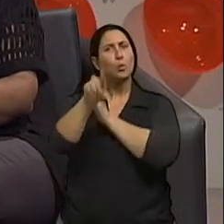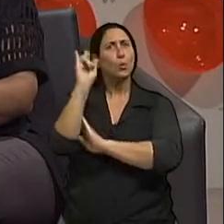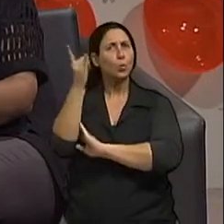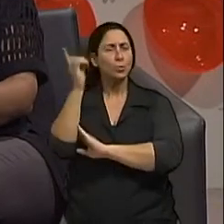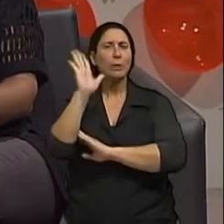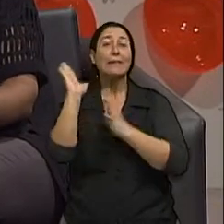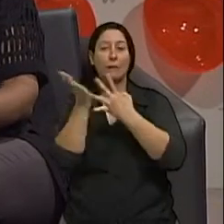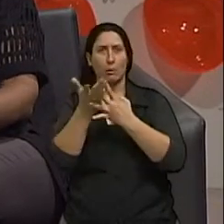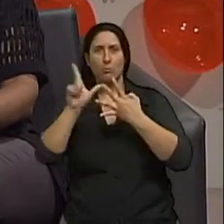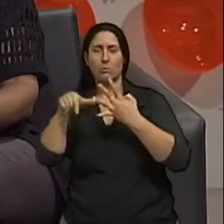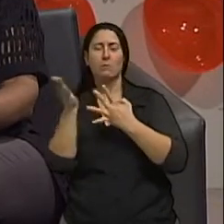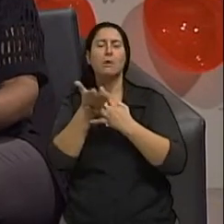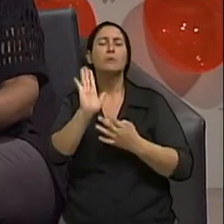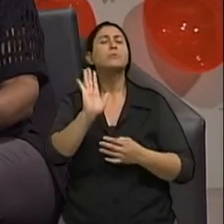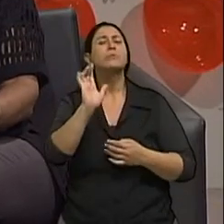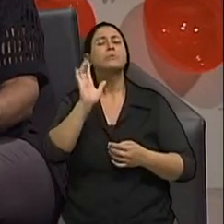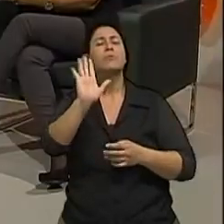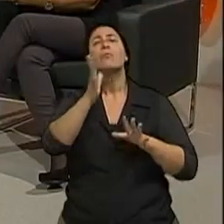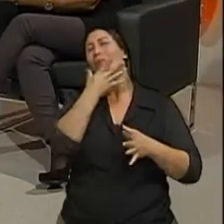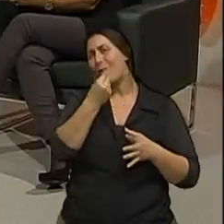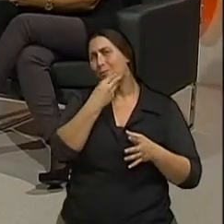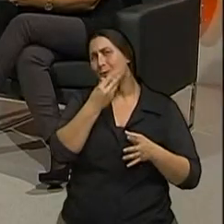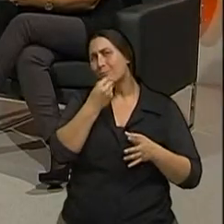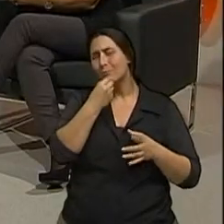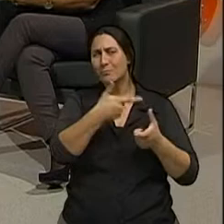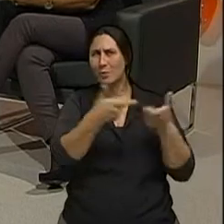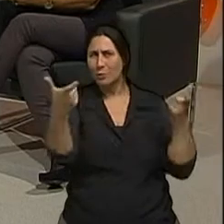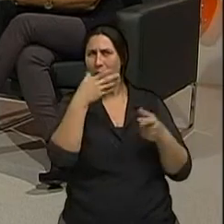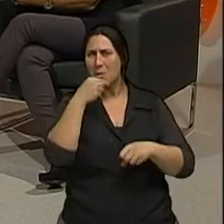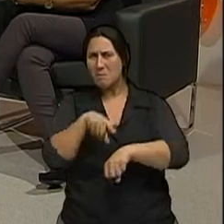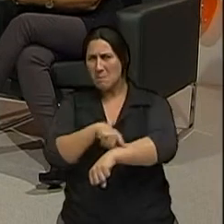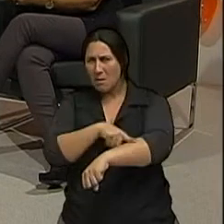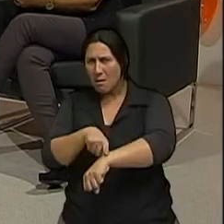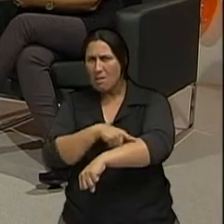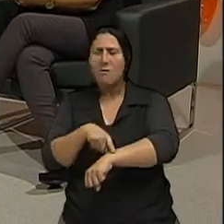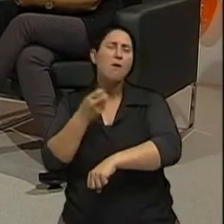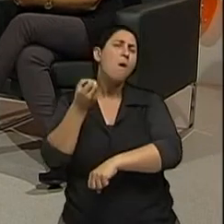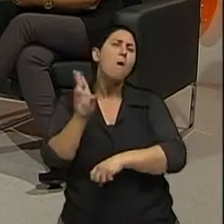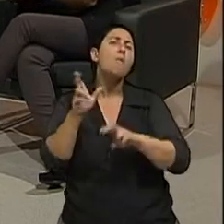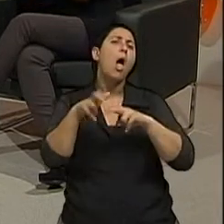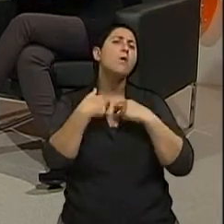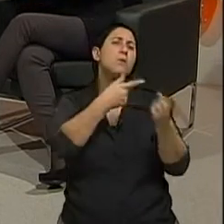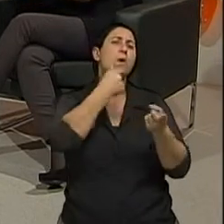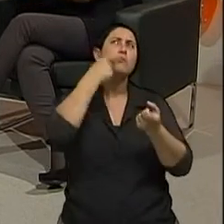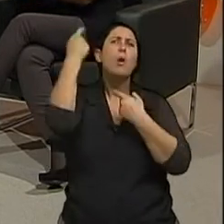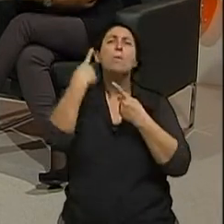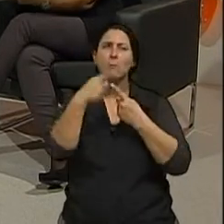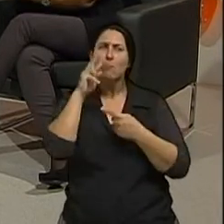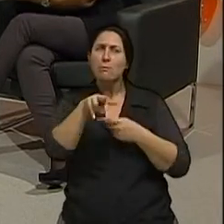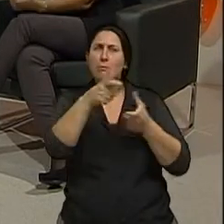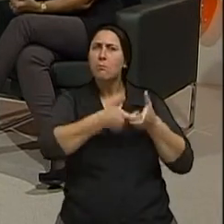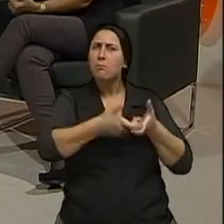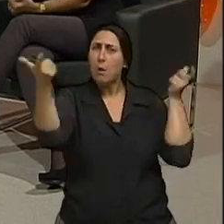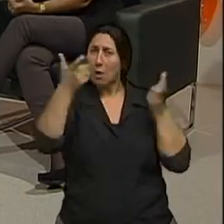A questão dos homens os homens é questão de pele ou eles ficam normalmente mais expostos ao sol? Que incidência é